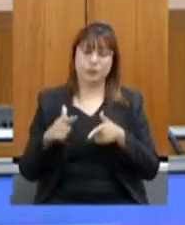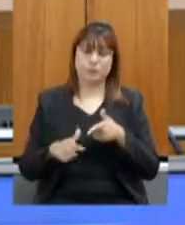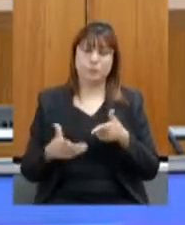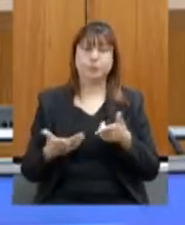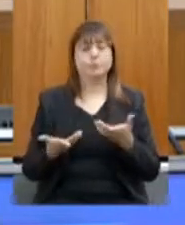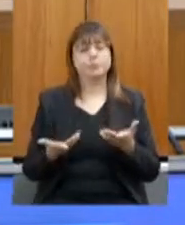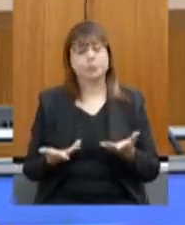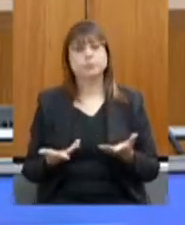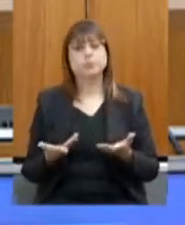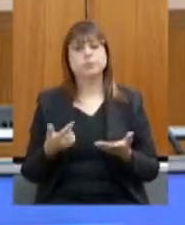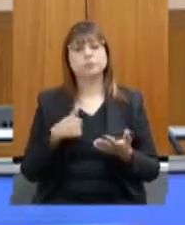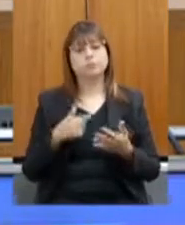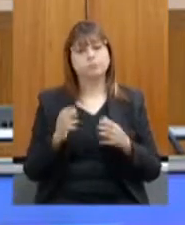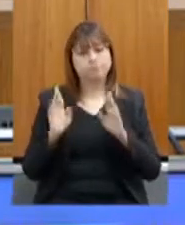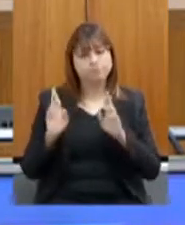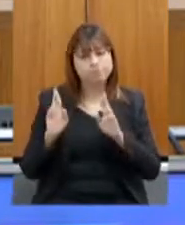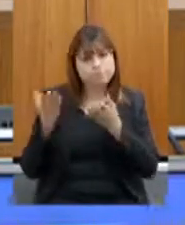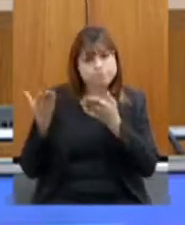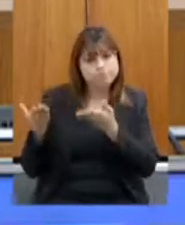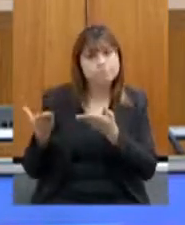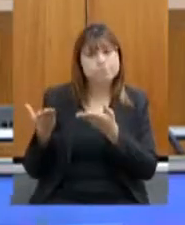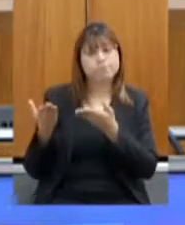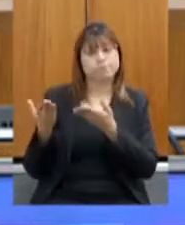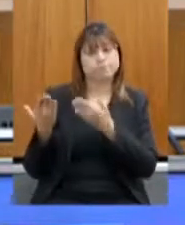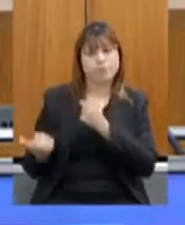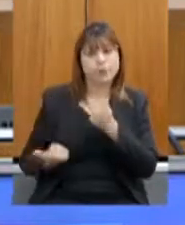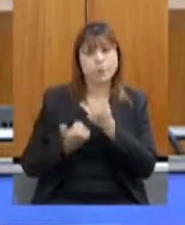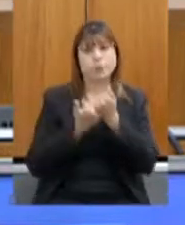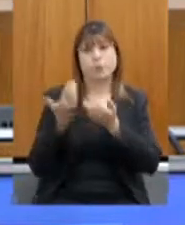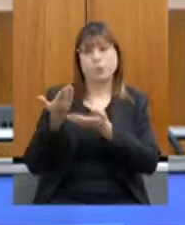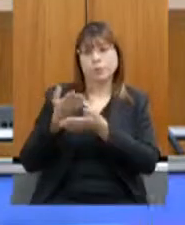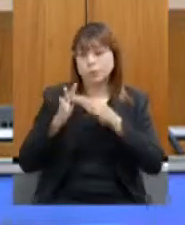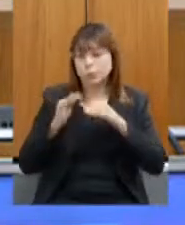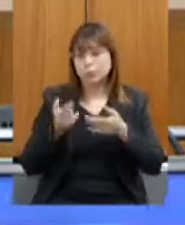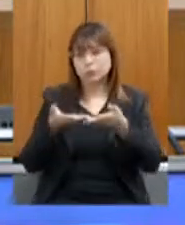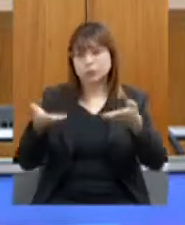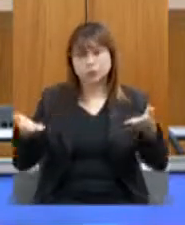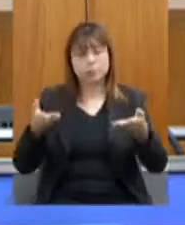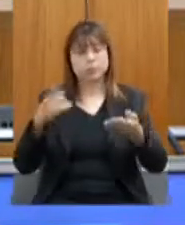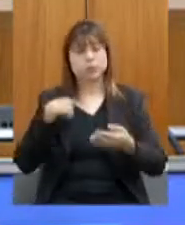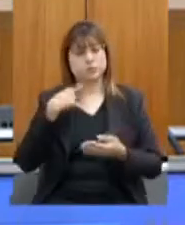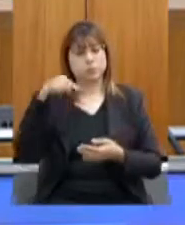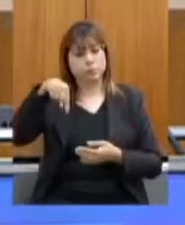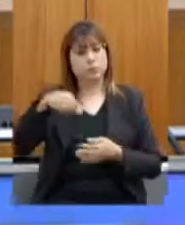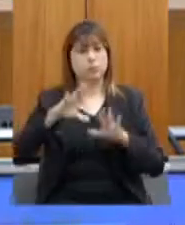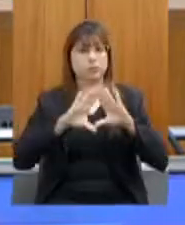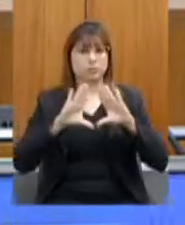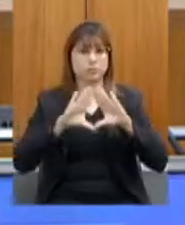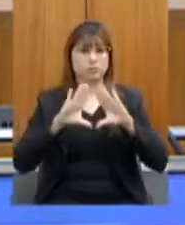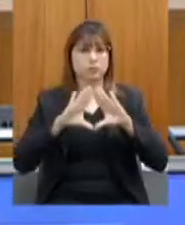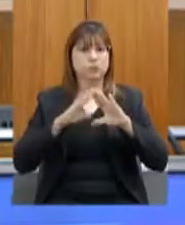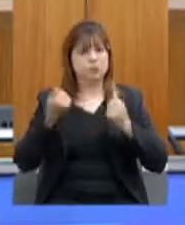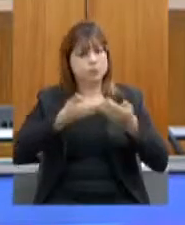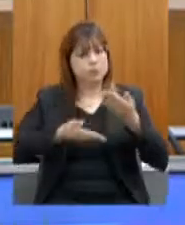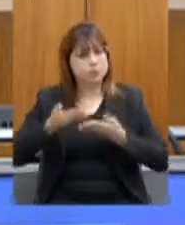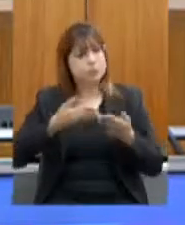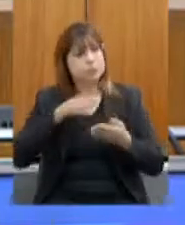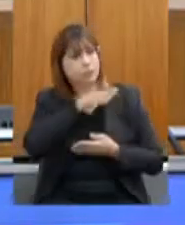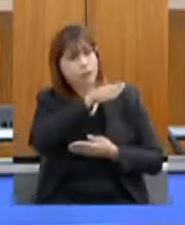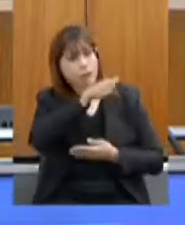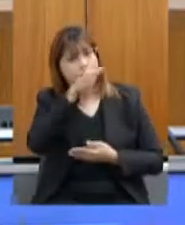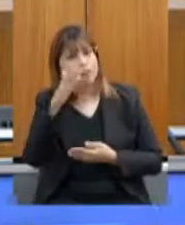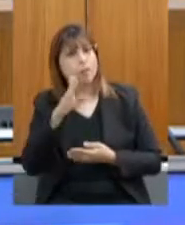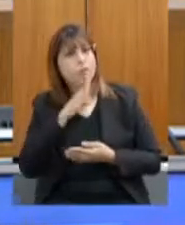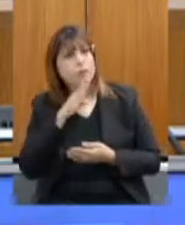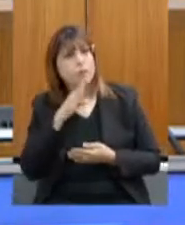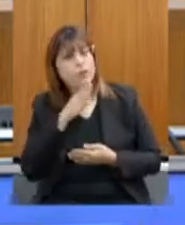deputado com o seu apoio e de todos os deputados dessa casa que se abram ao diálogo que andem pelo campo conversem